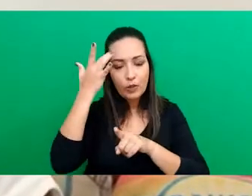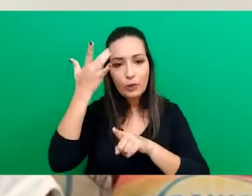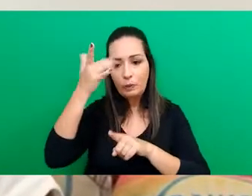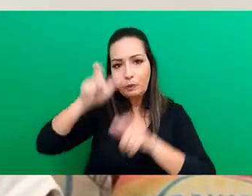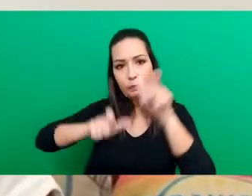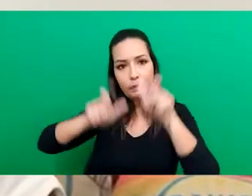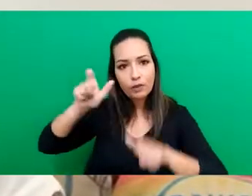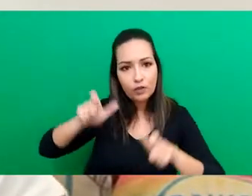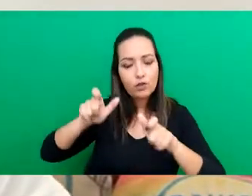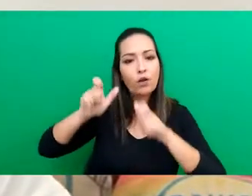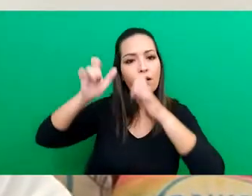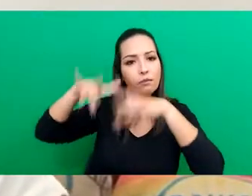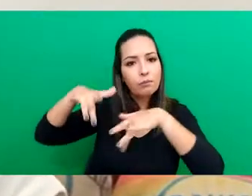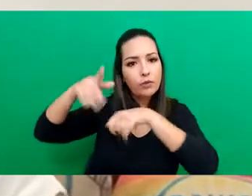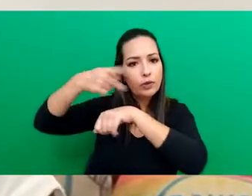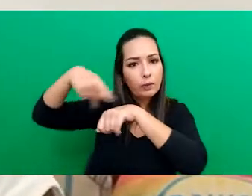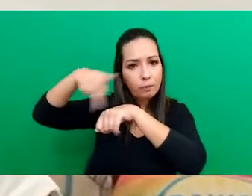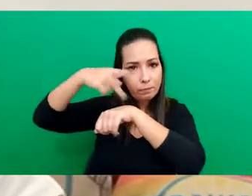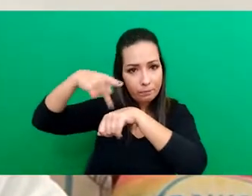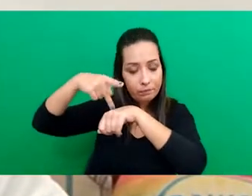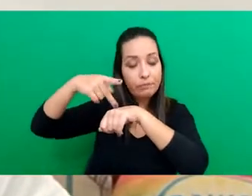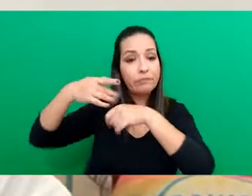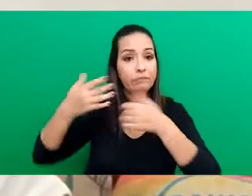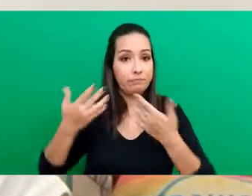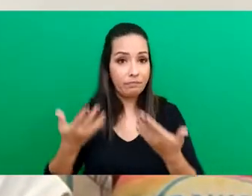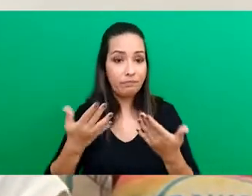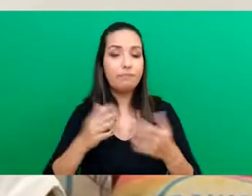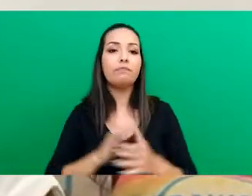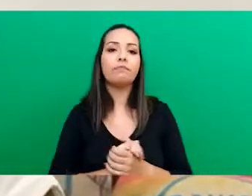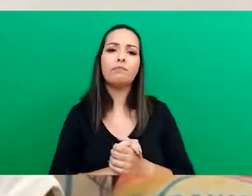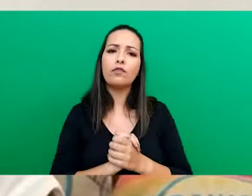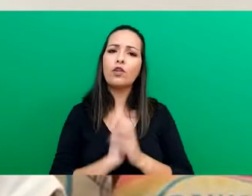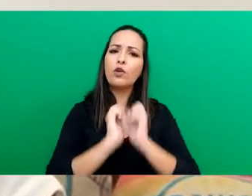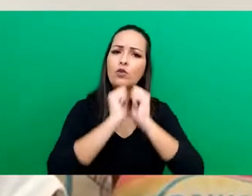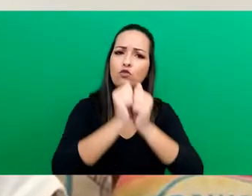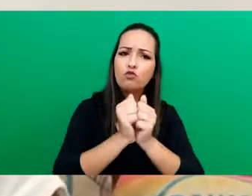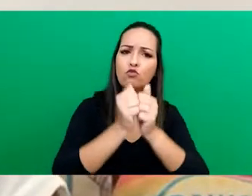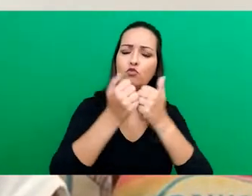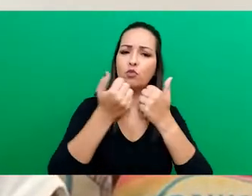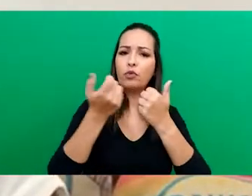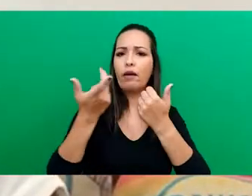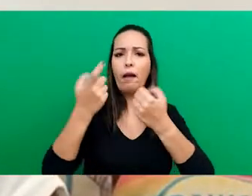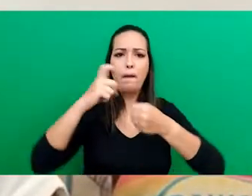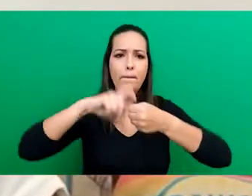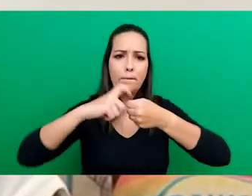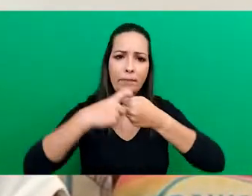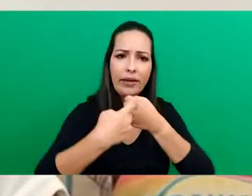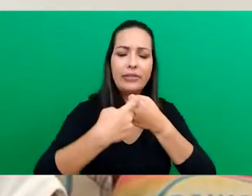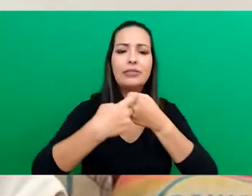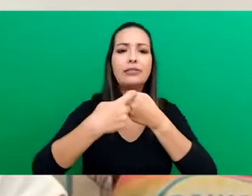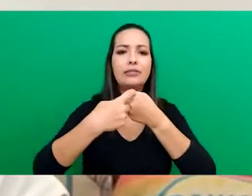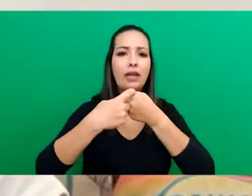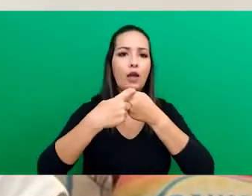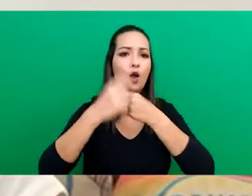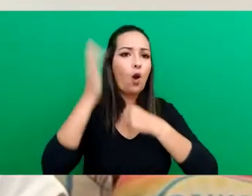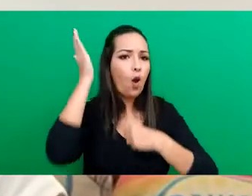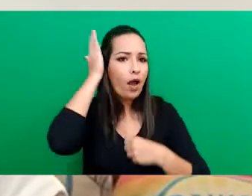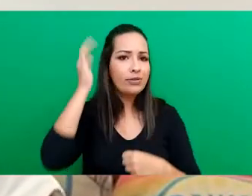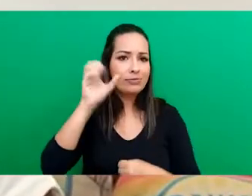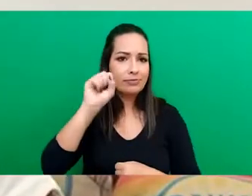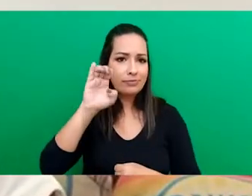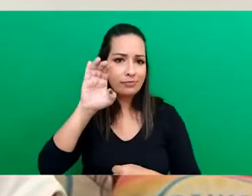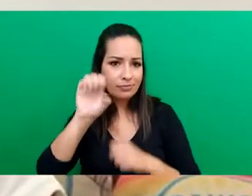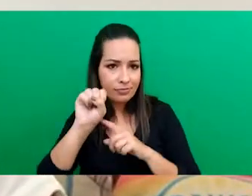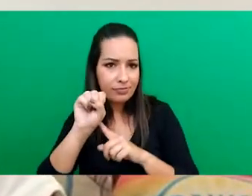precisa muito. Aí, junto com os parceiros, o Acnu, o Sesc, que apoia